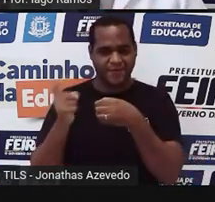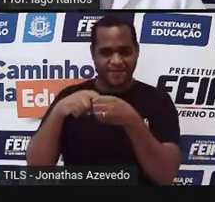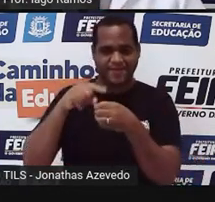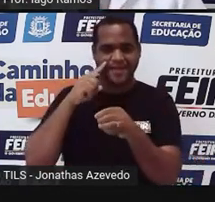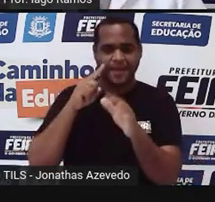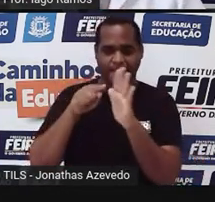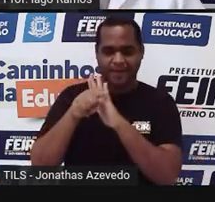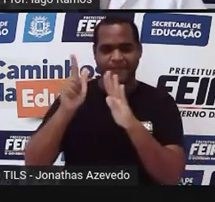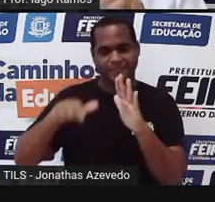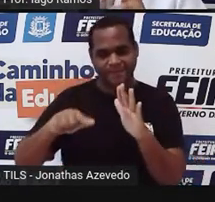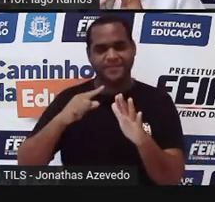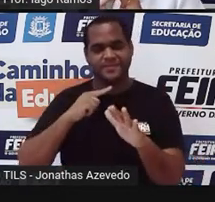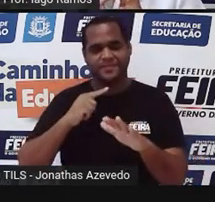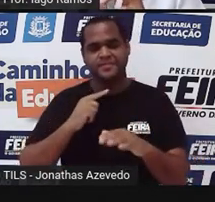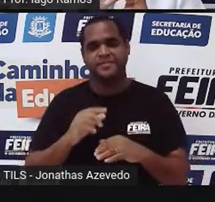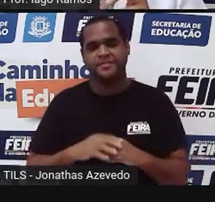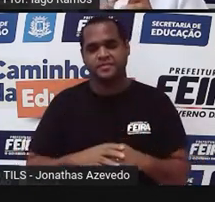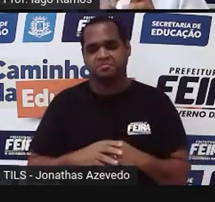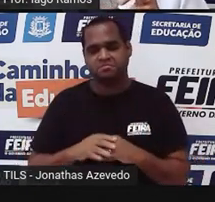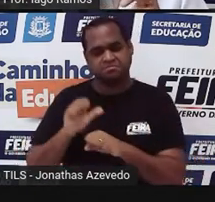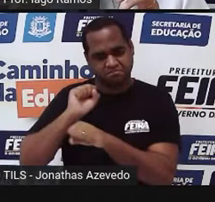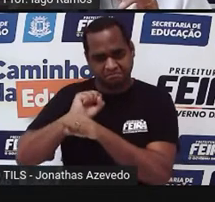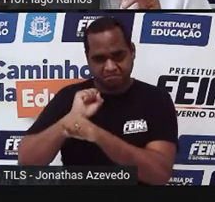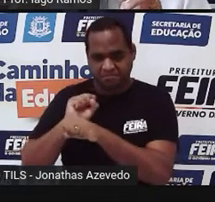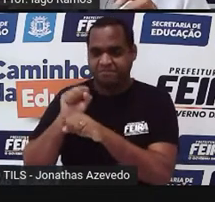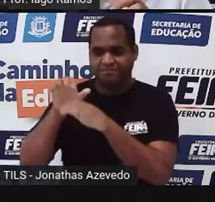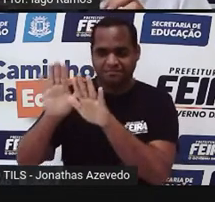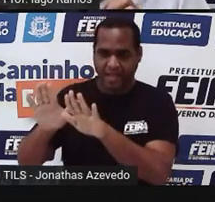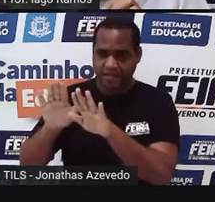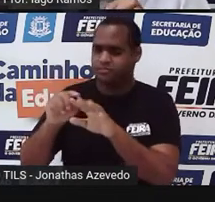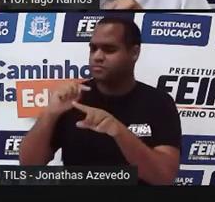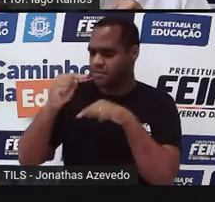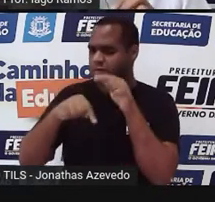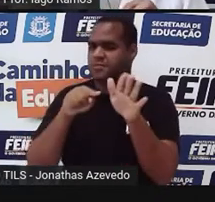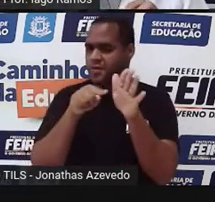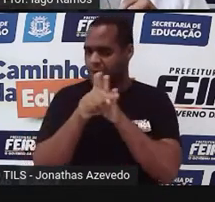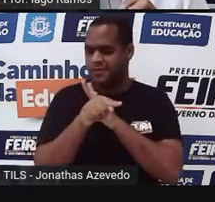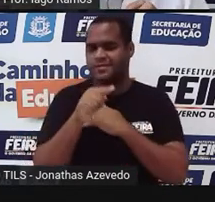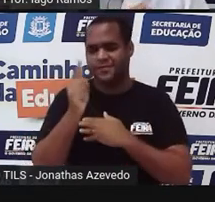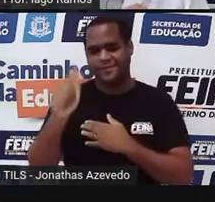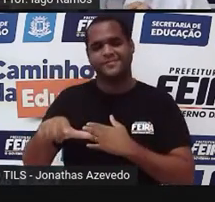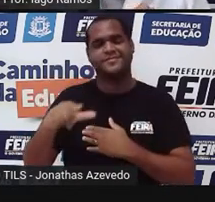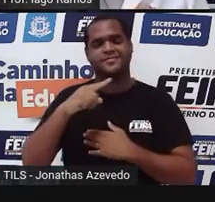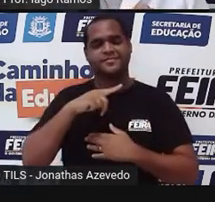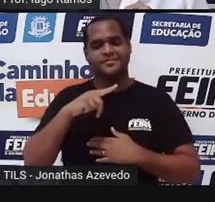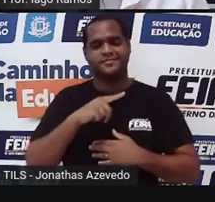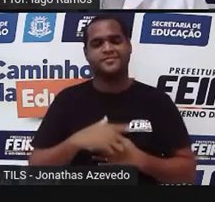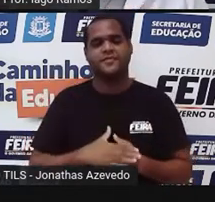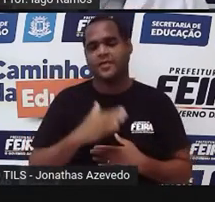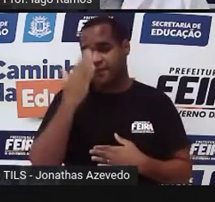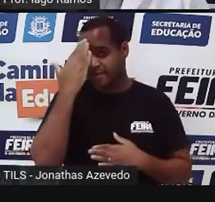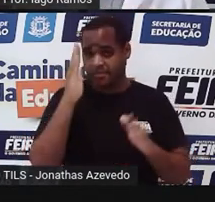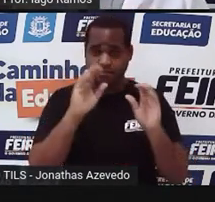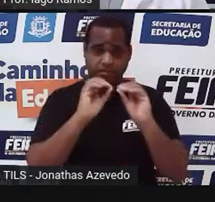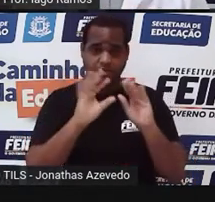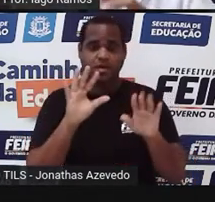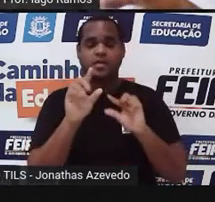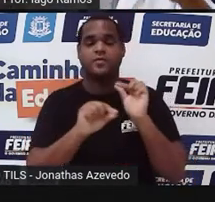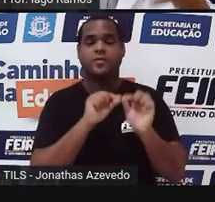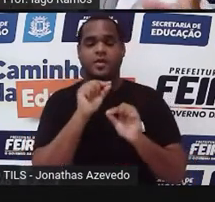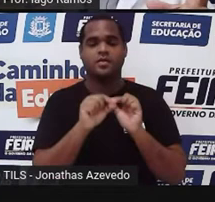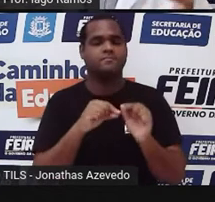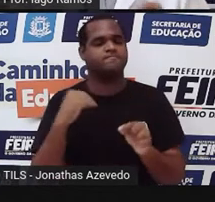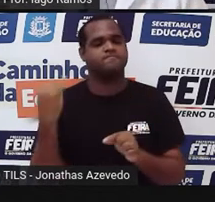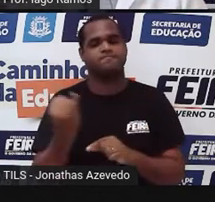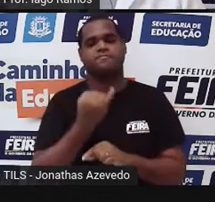pra essa pergunta aqui. Essa pergunta vai ser muito útil pra gente entender uma coisa muito importante nessa aula,